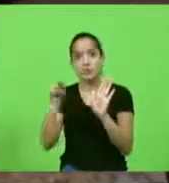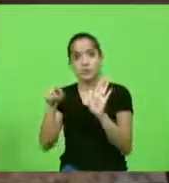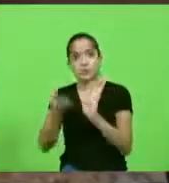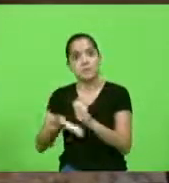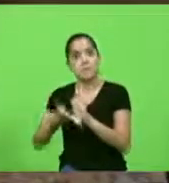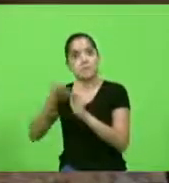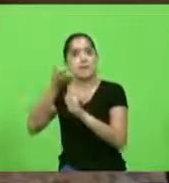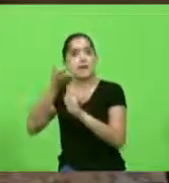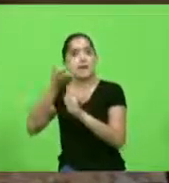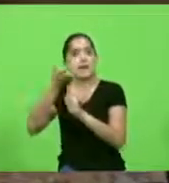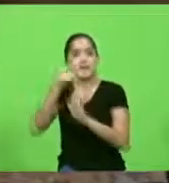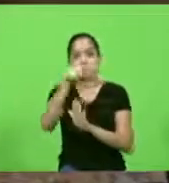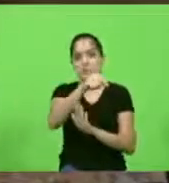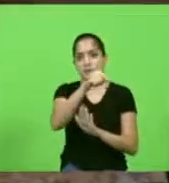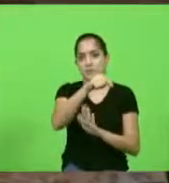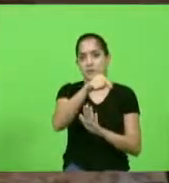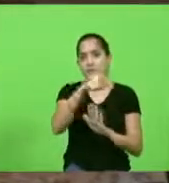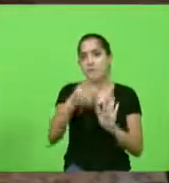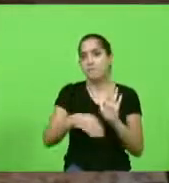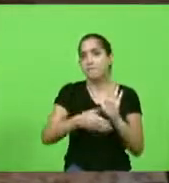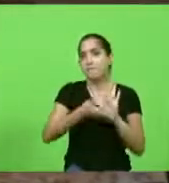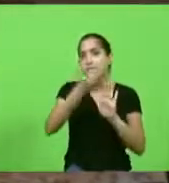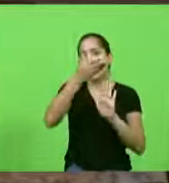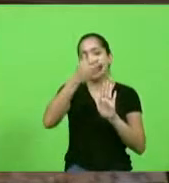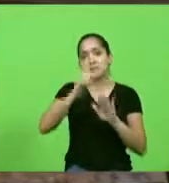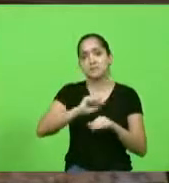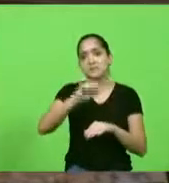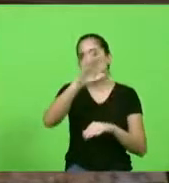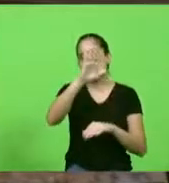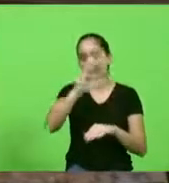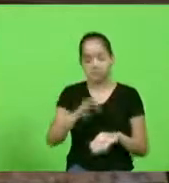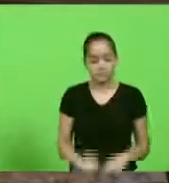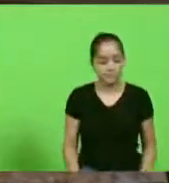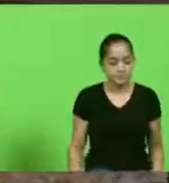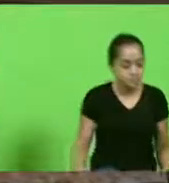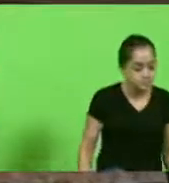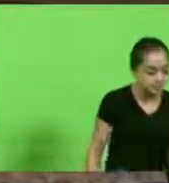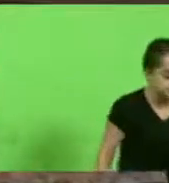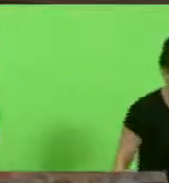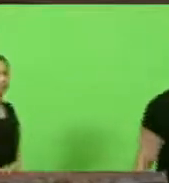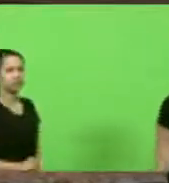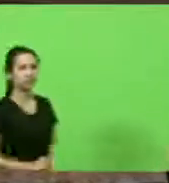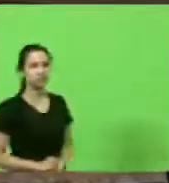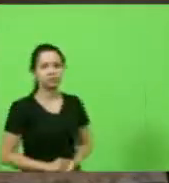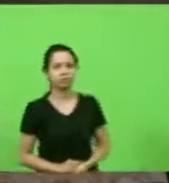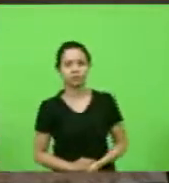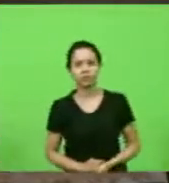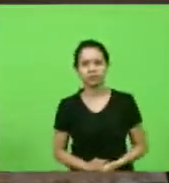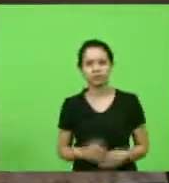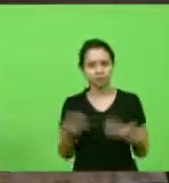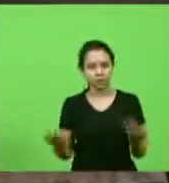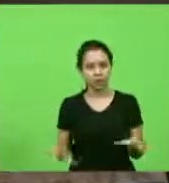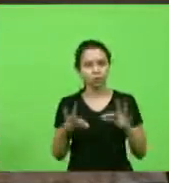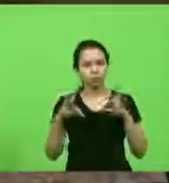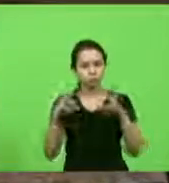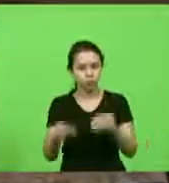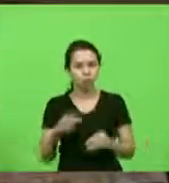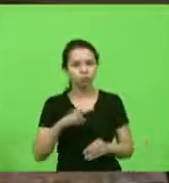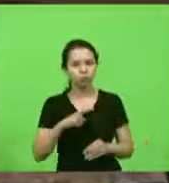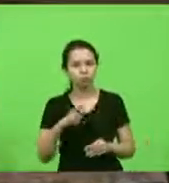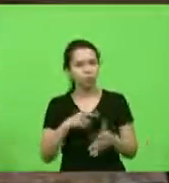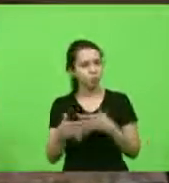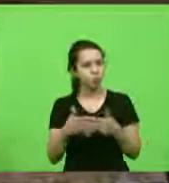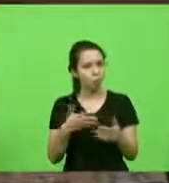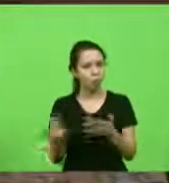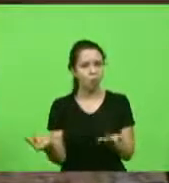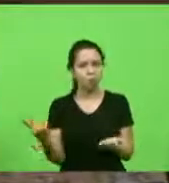mais para o pobre do que para você que ganha 20 mil reais por mês então todos que tem qualquer compromisso com o que é